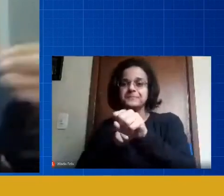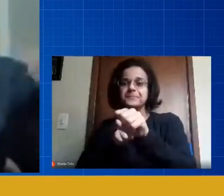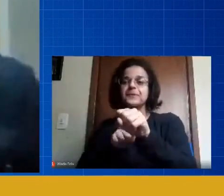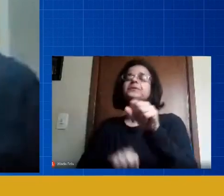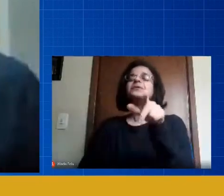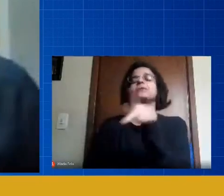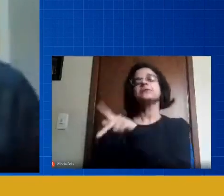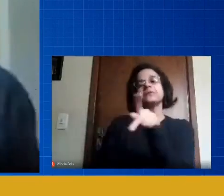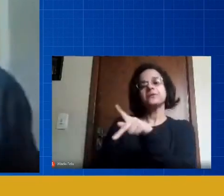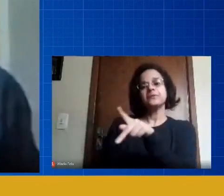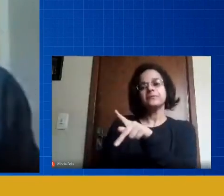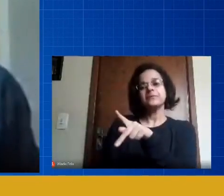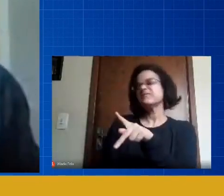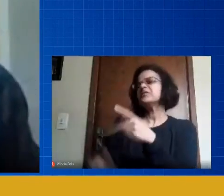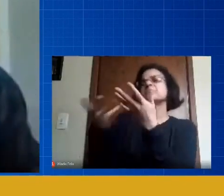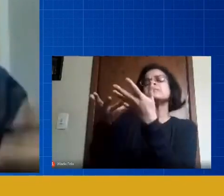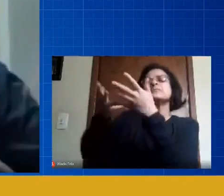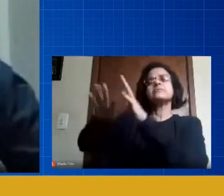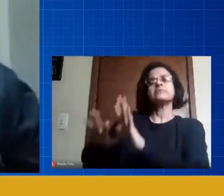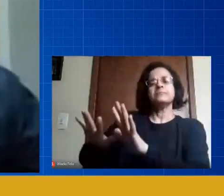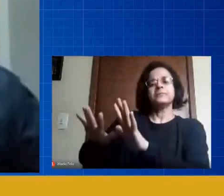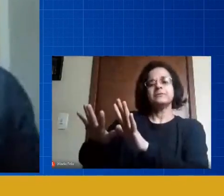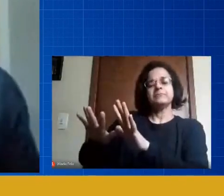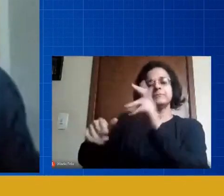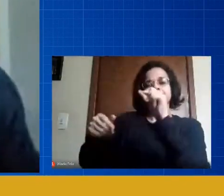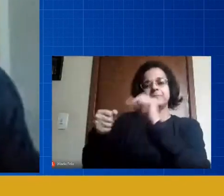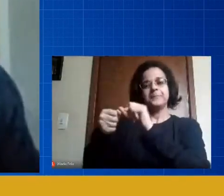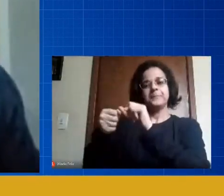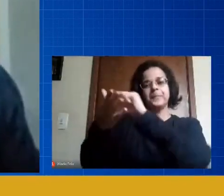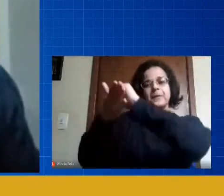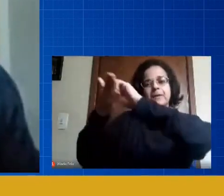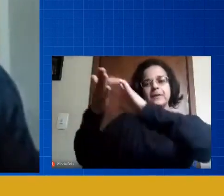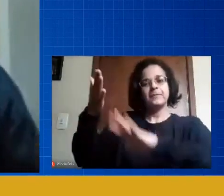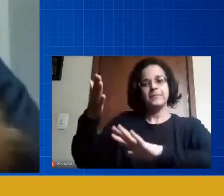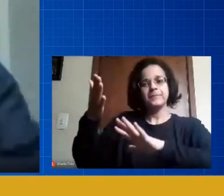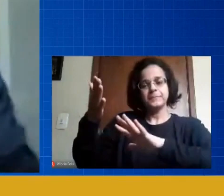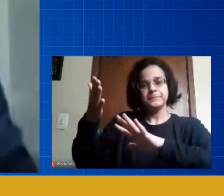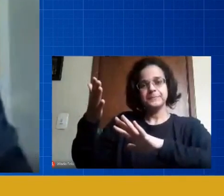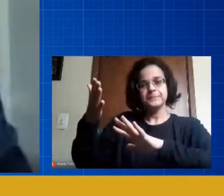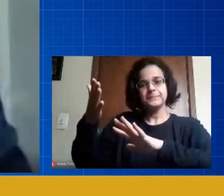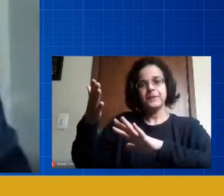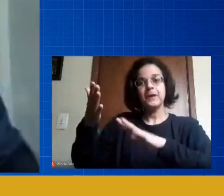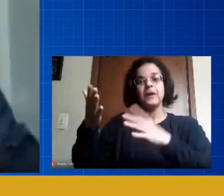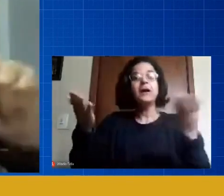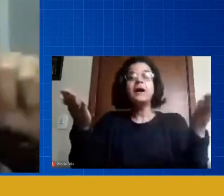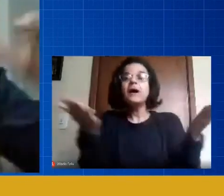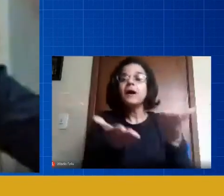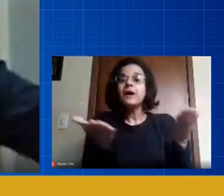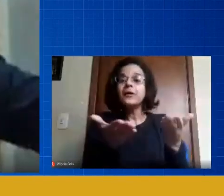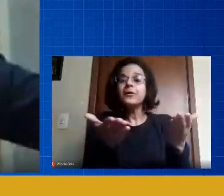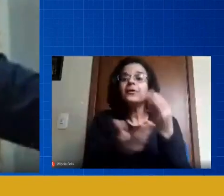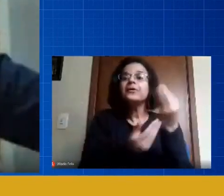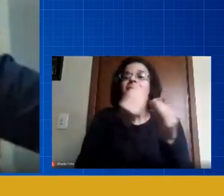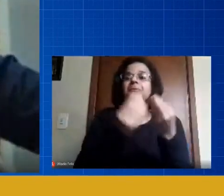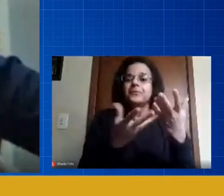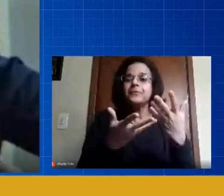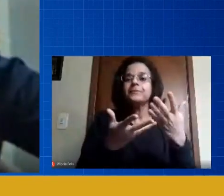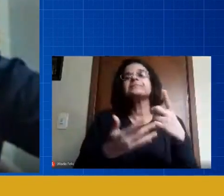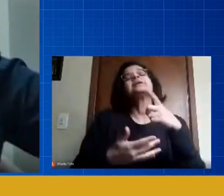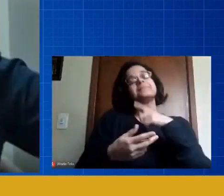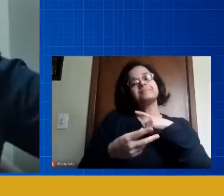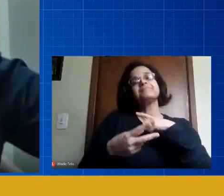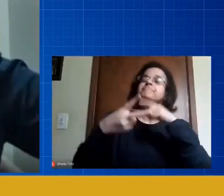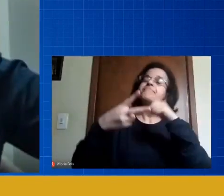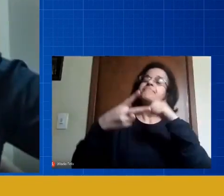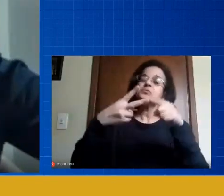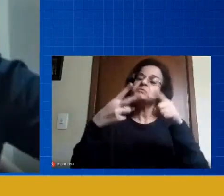professores não aceitavam fazer atividade como é que vai ser agora ó existem duas três